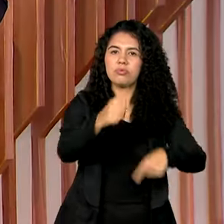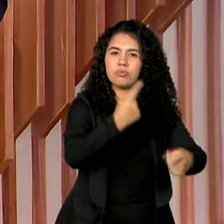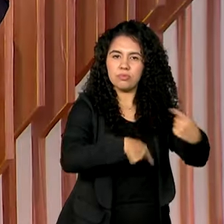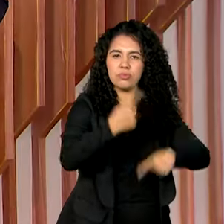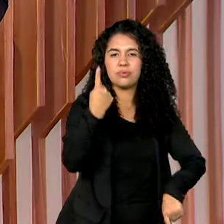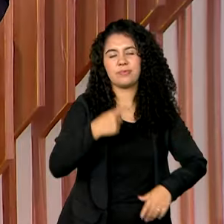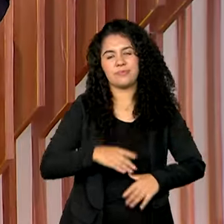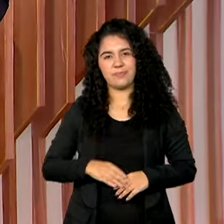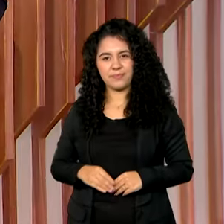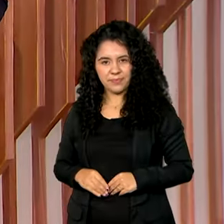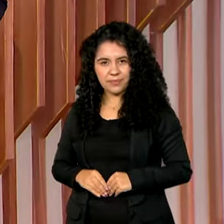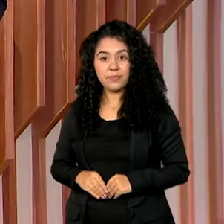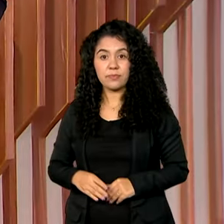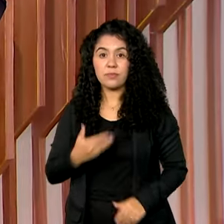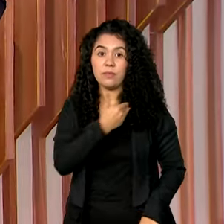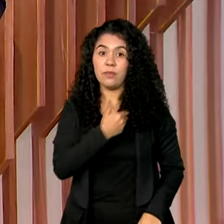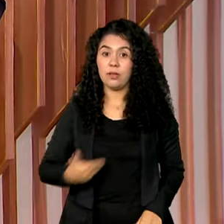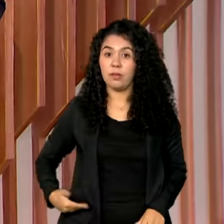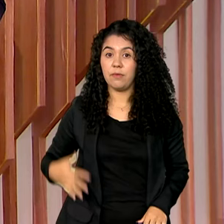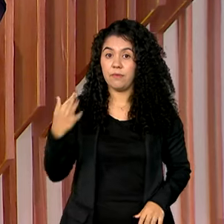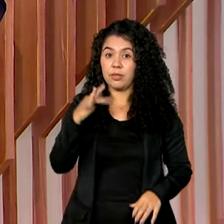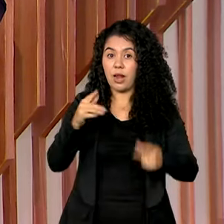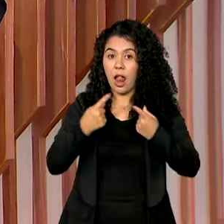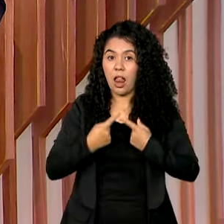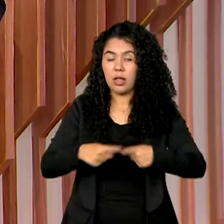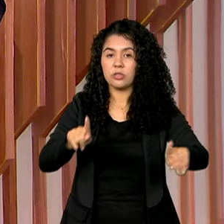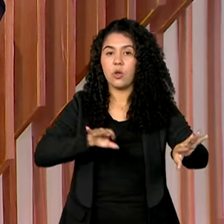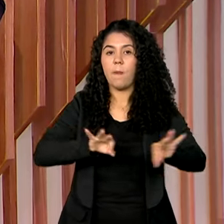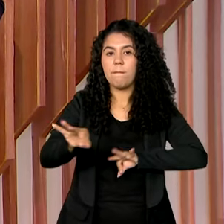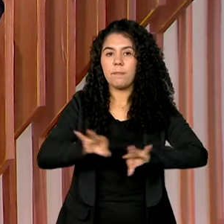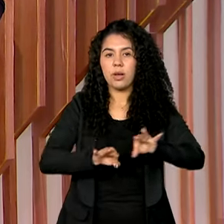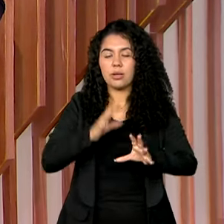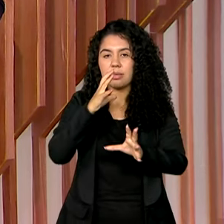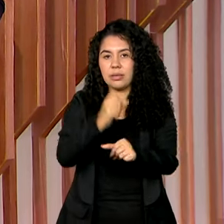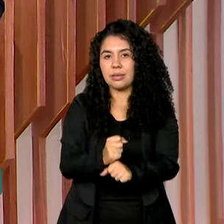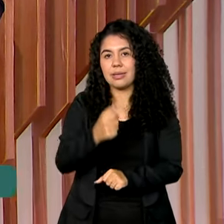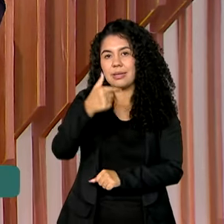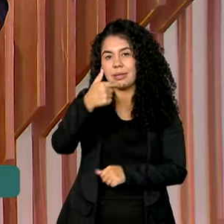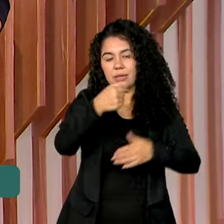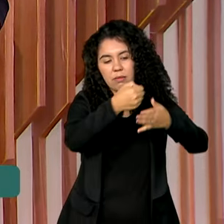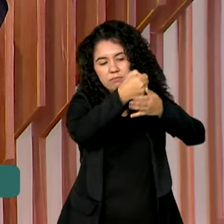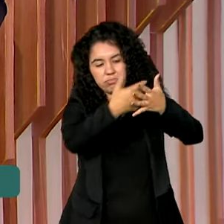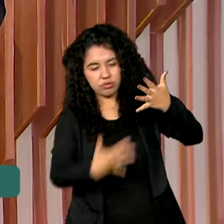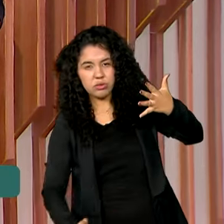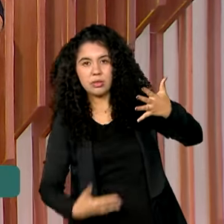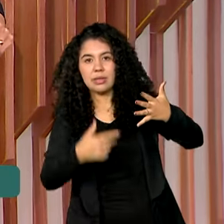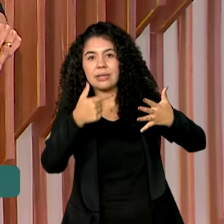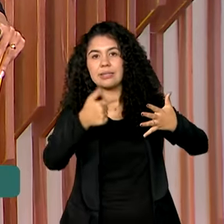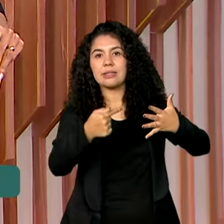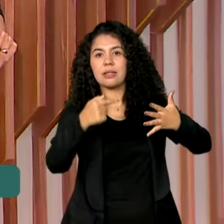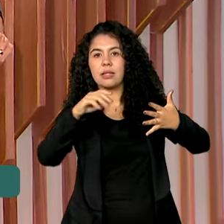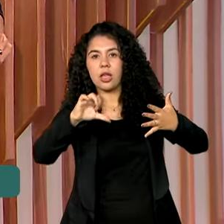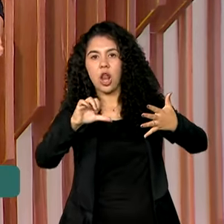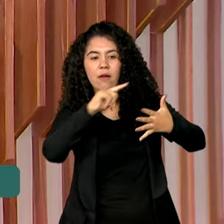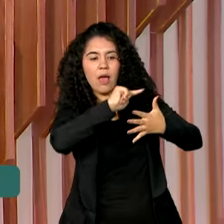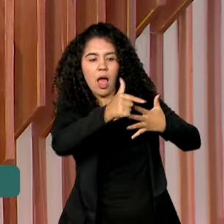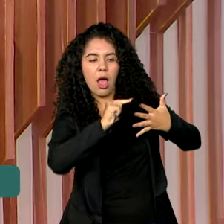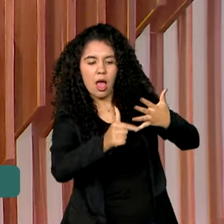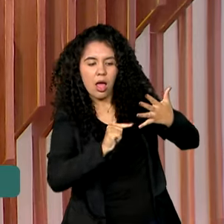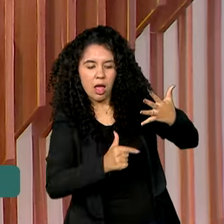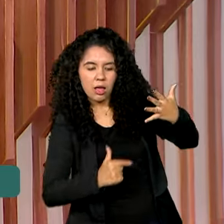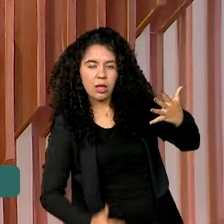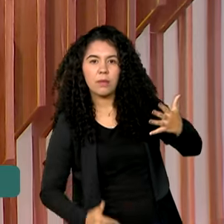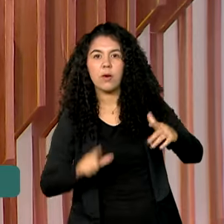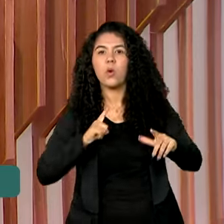O governo federal lançou um plano com 79 ações para promover a igualdade salarial entre